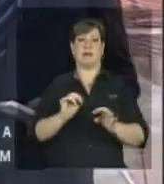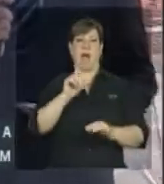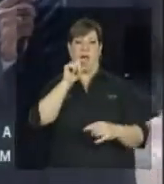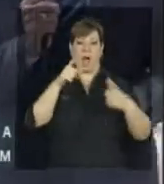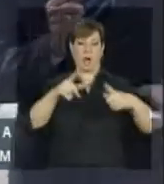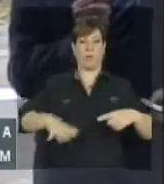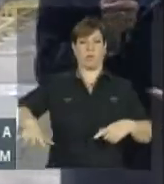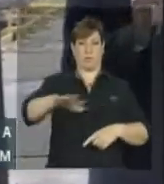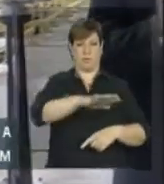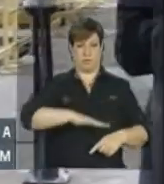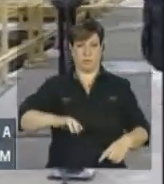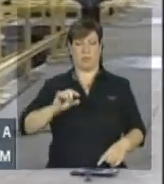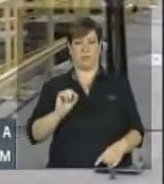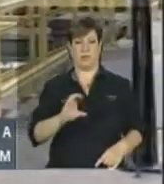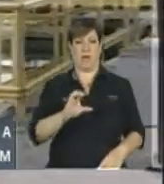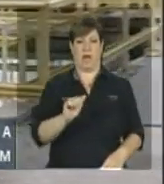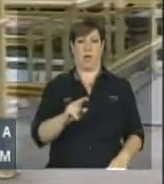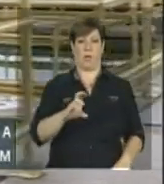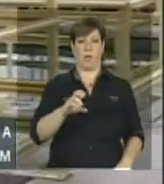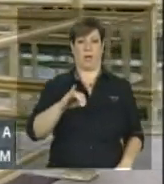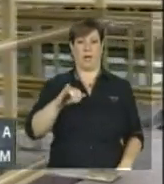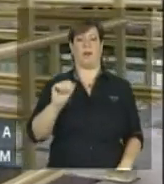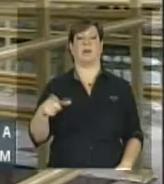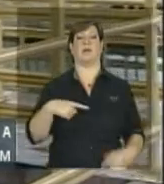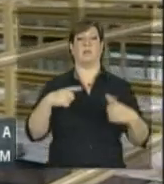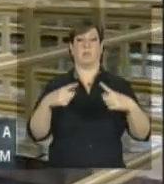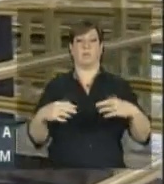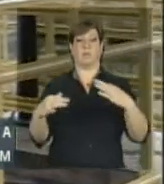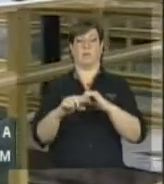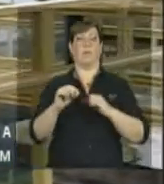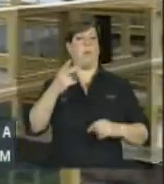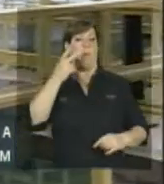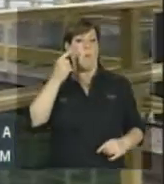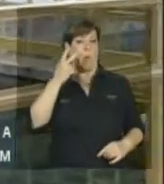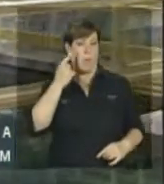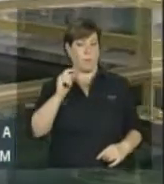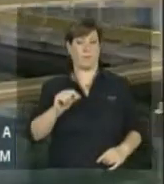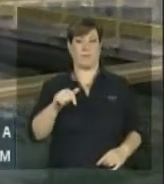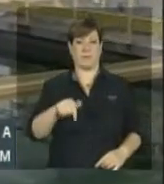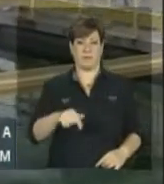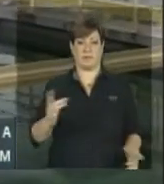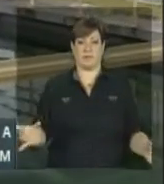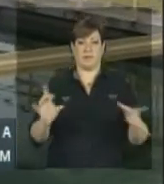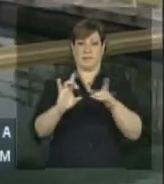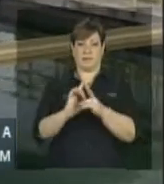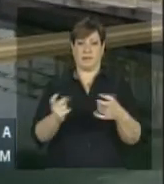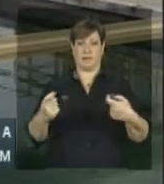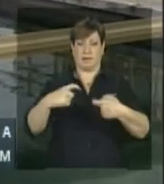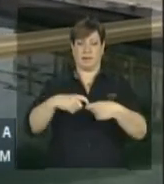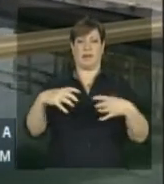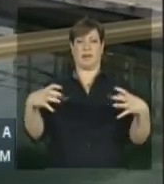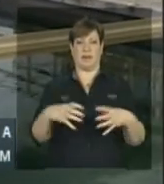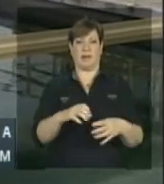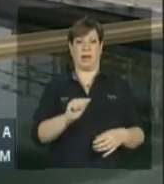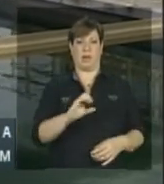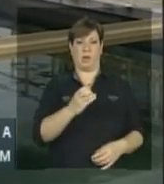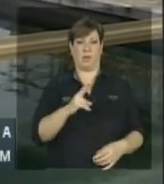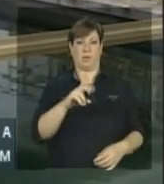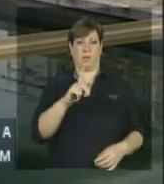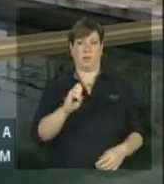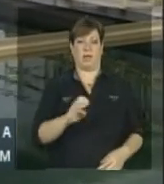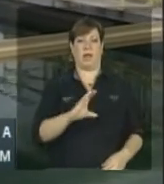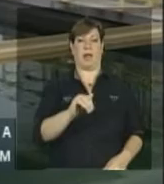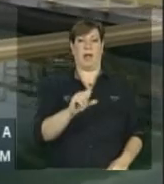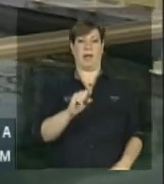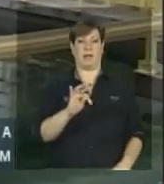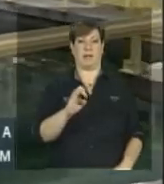fica no município de Calcaia, na região metropolitana de Fortaleza. Essa interligação entre o açude Castelão e o